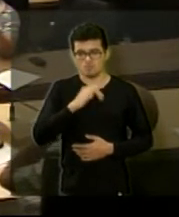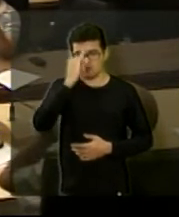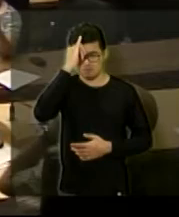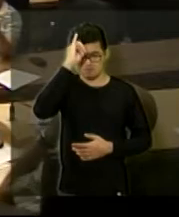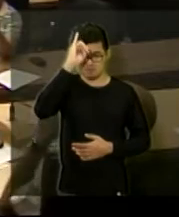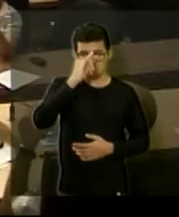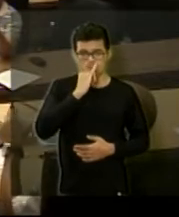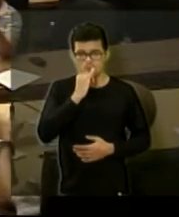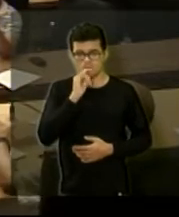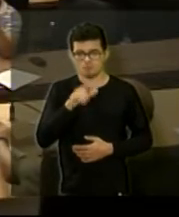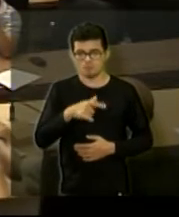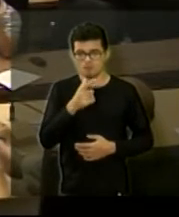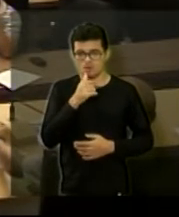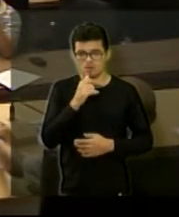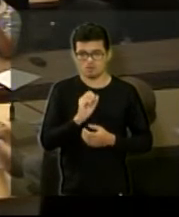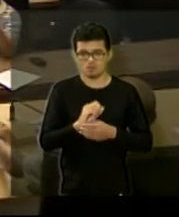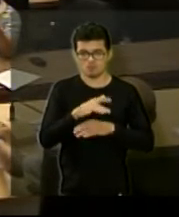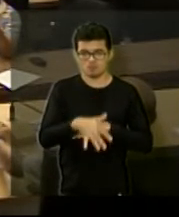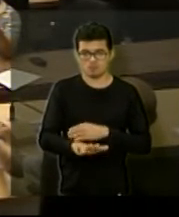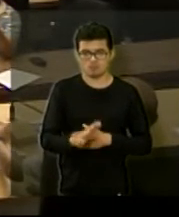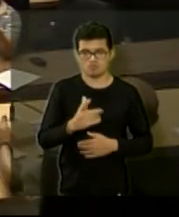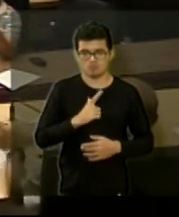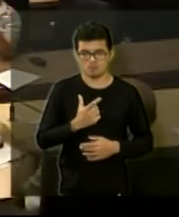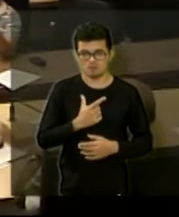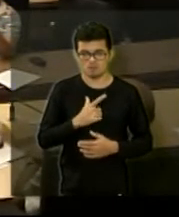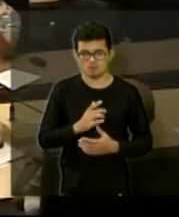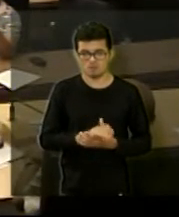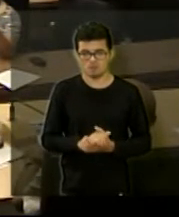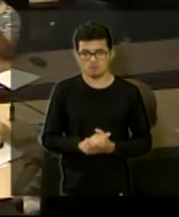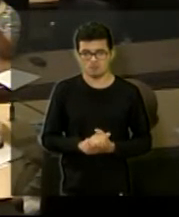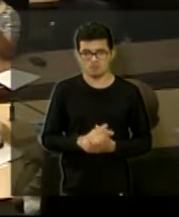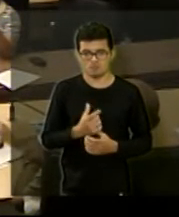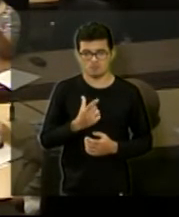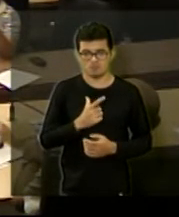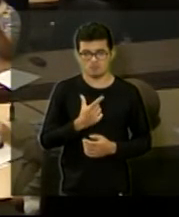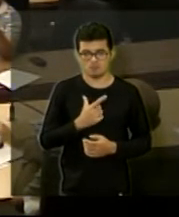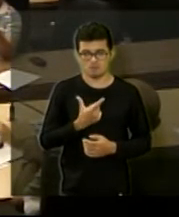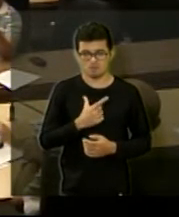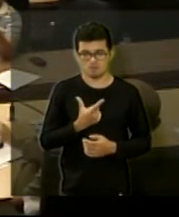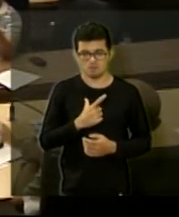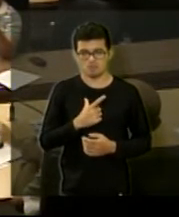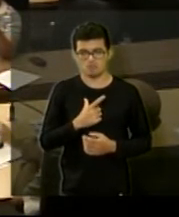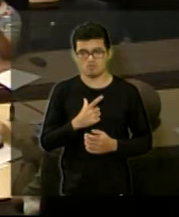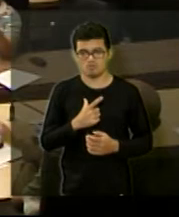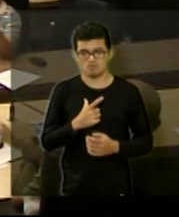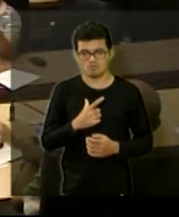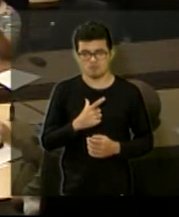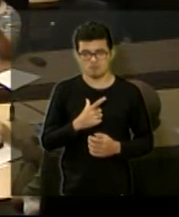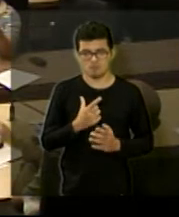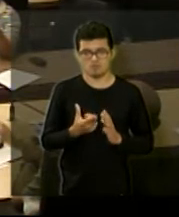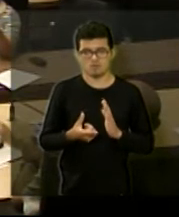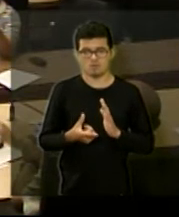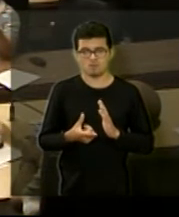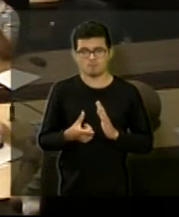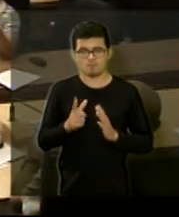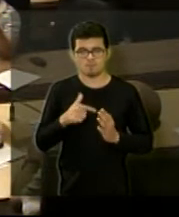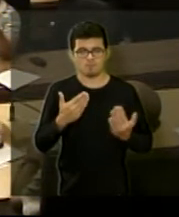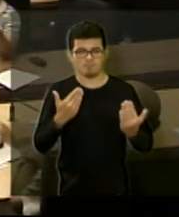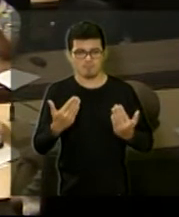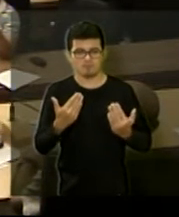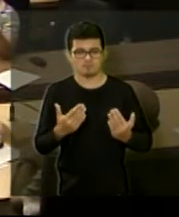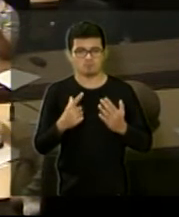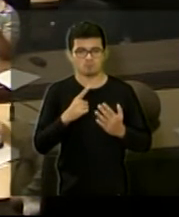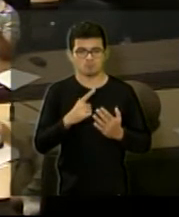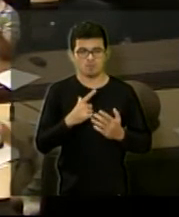aos vazamentos há alguma previsão nesse sentido porque a gente tem muito